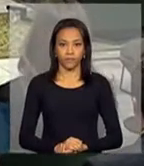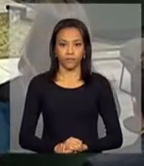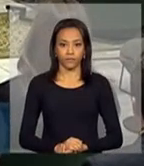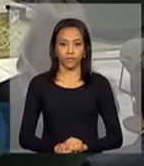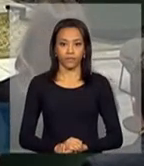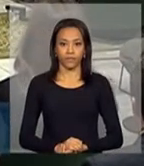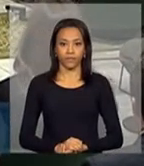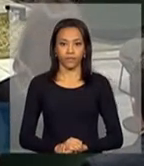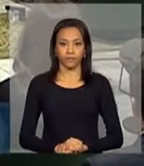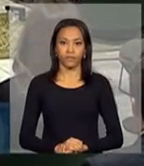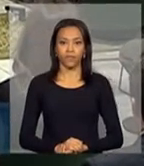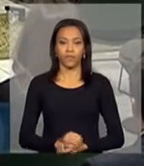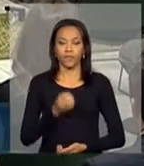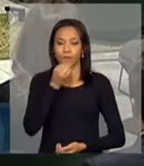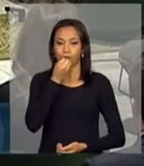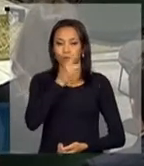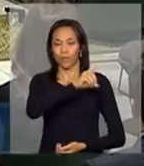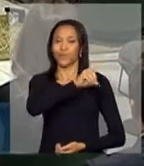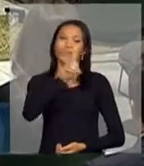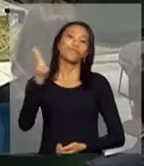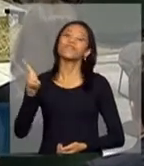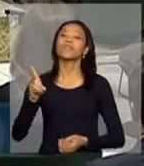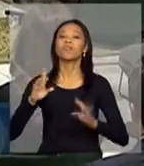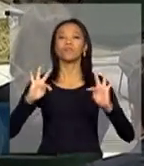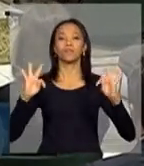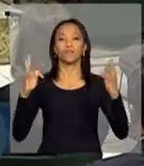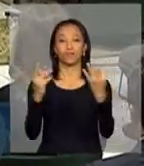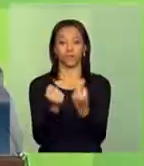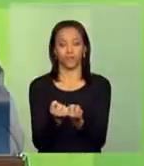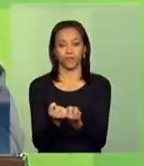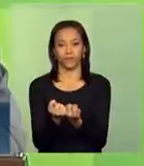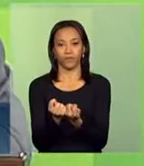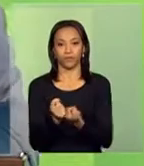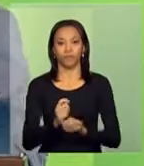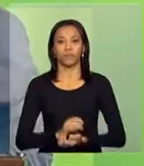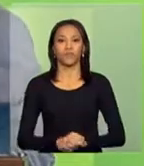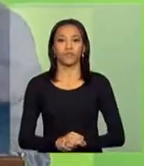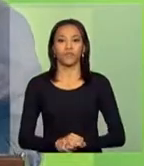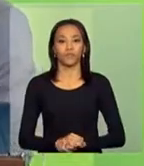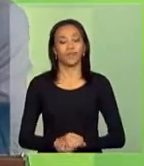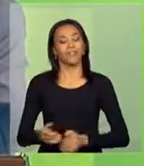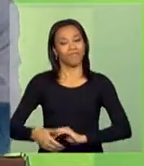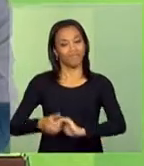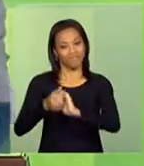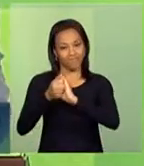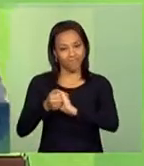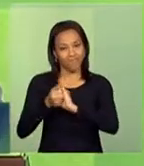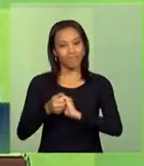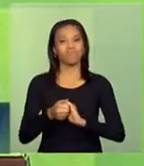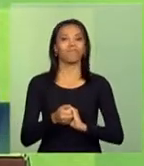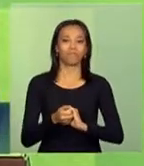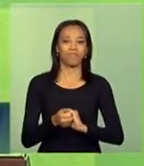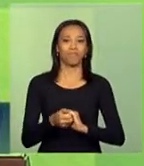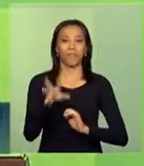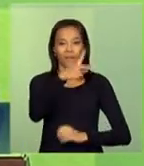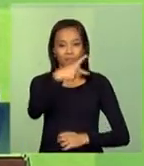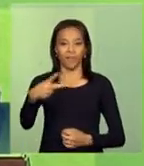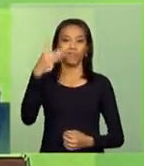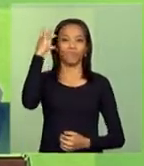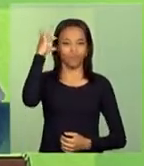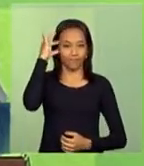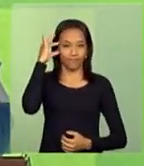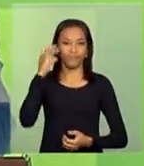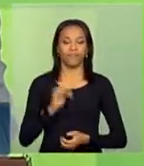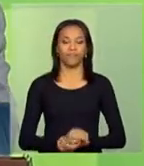Bom dia a todos. Quero saudar a presidenta Dilma Rousseff,